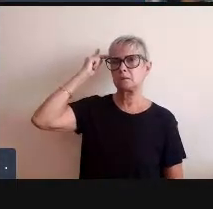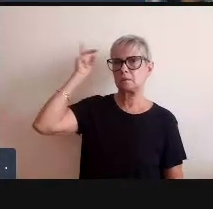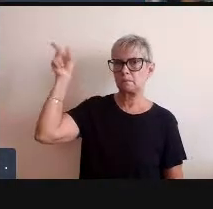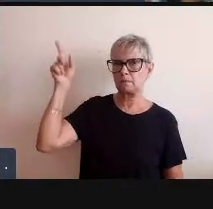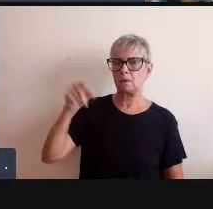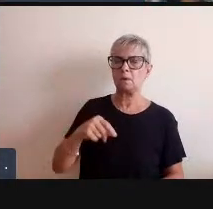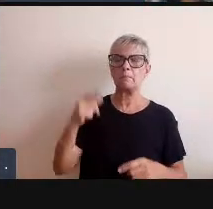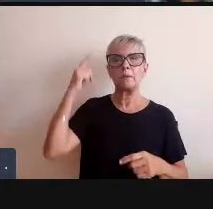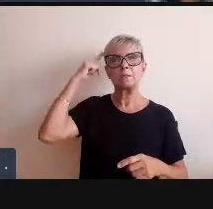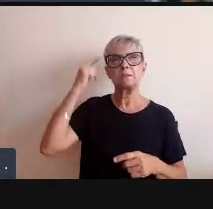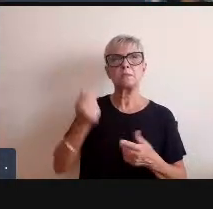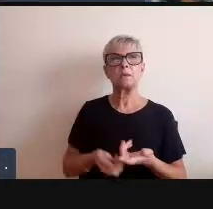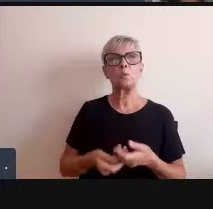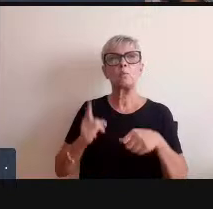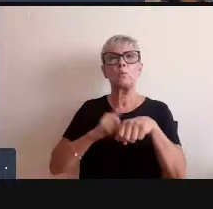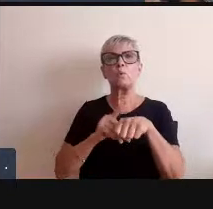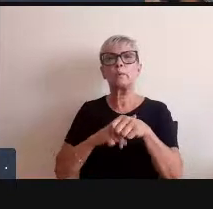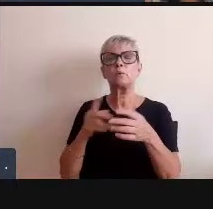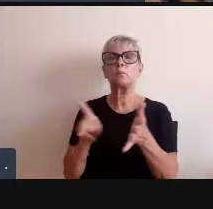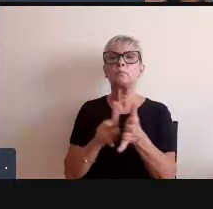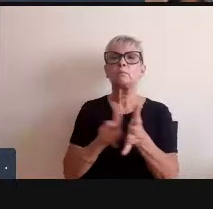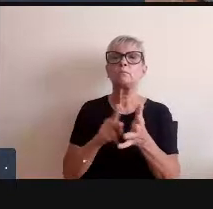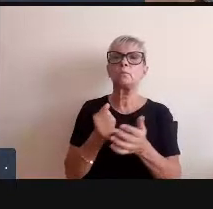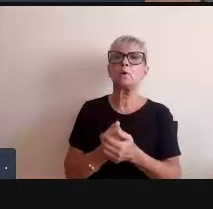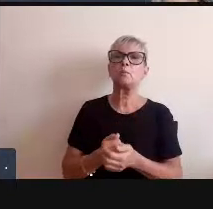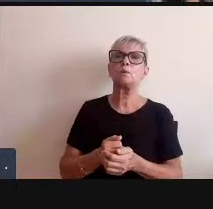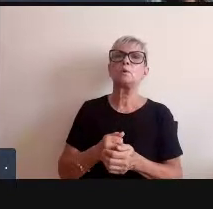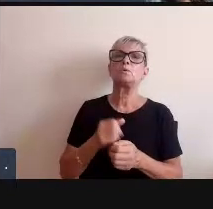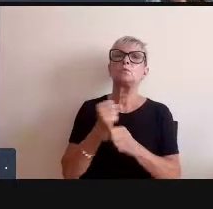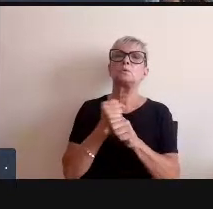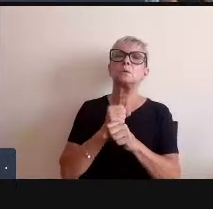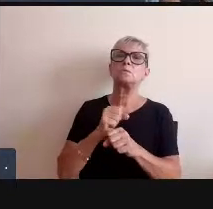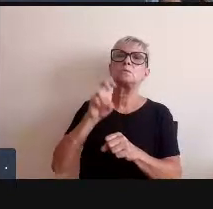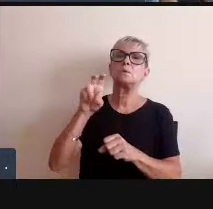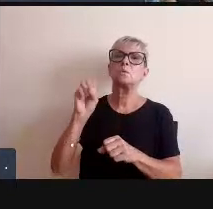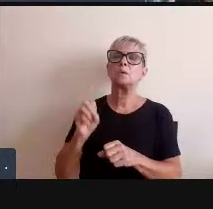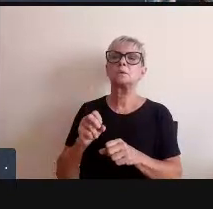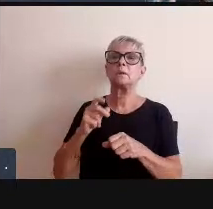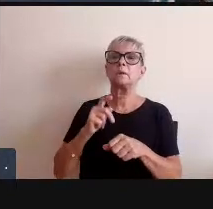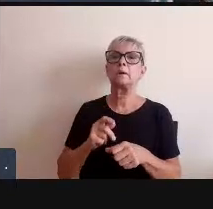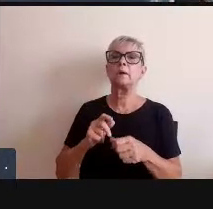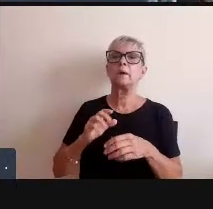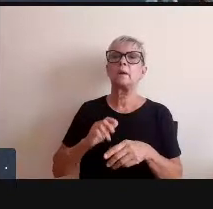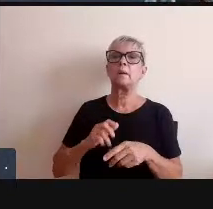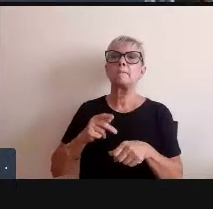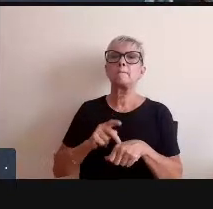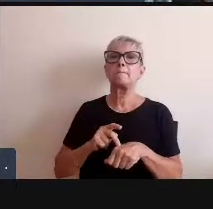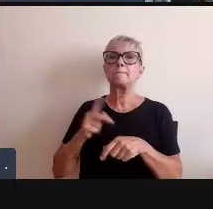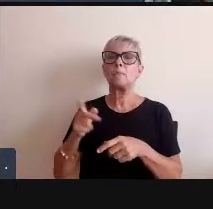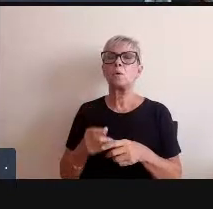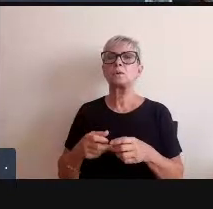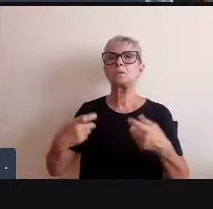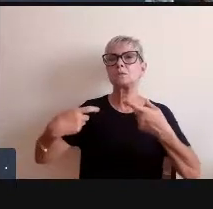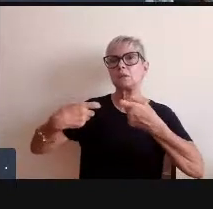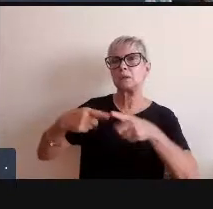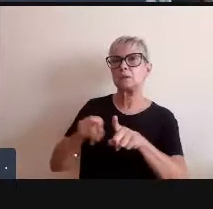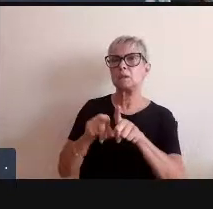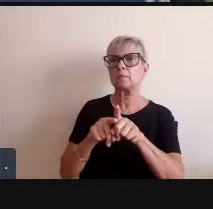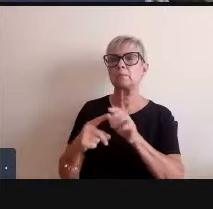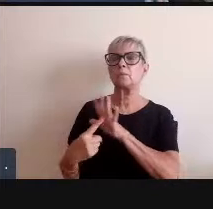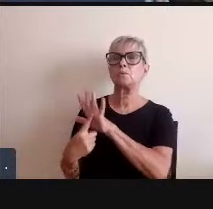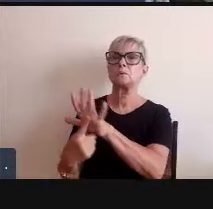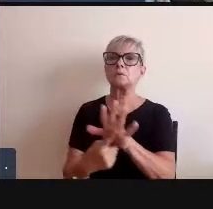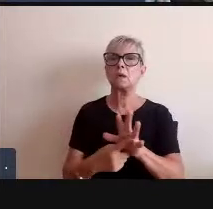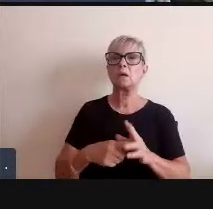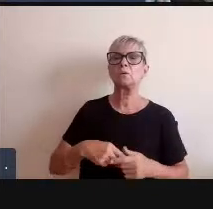na década de 50 é é o momento do pós-guerra é a ONU já tinha sido criada a Declaração Universal dos Direitos Humanos